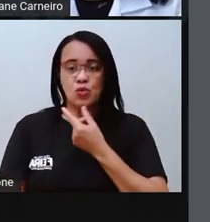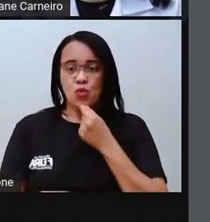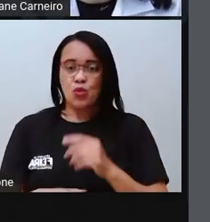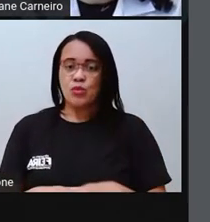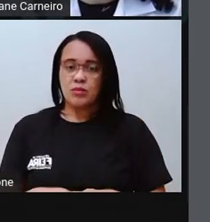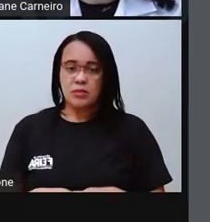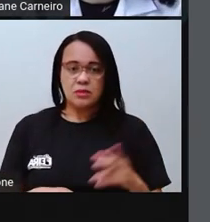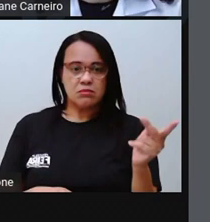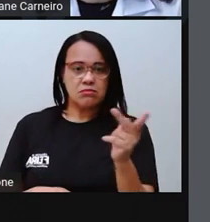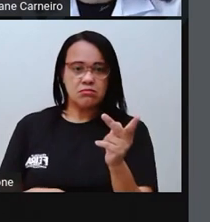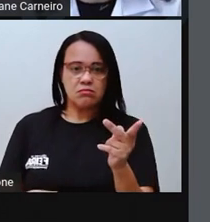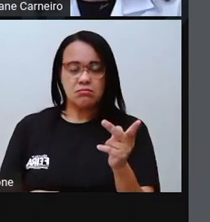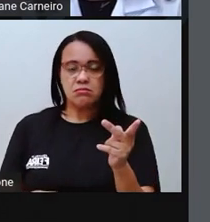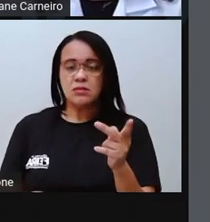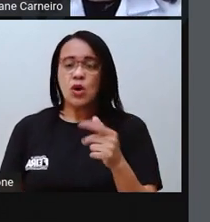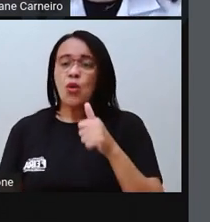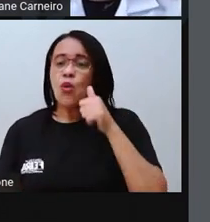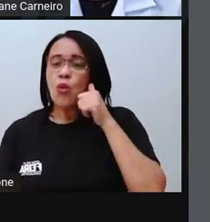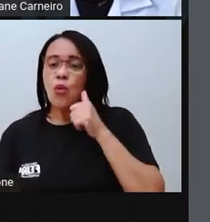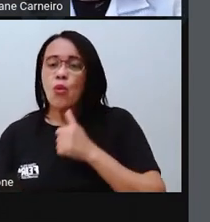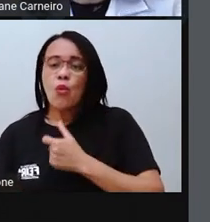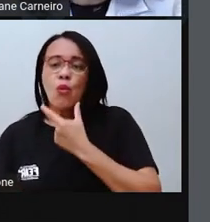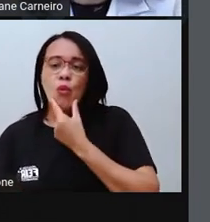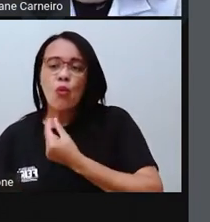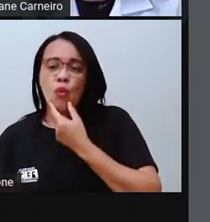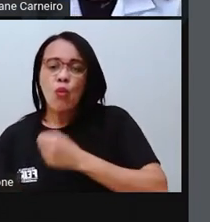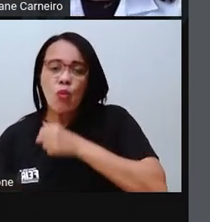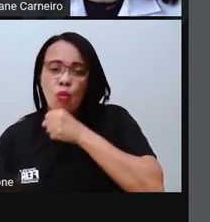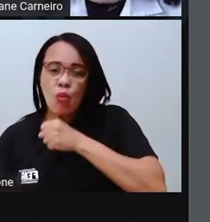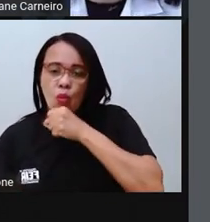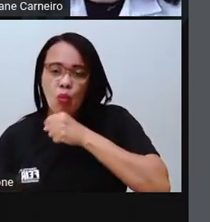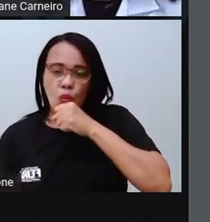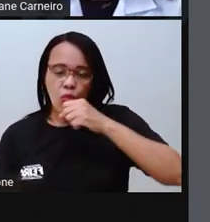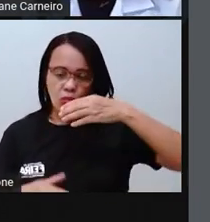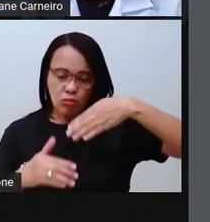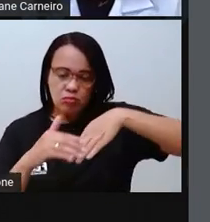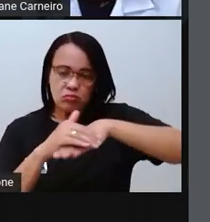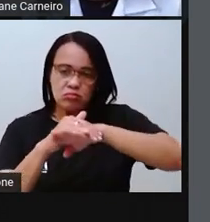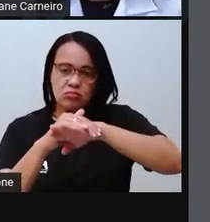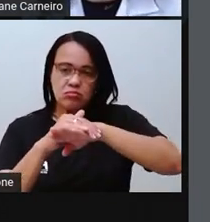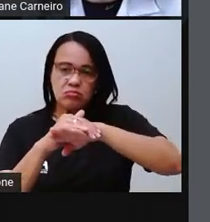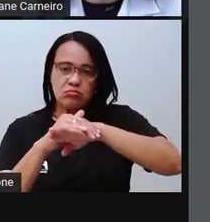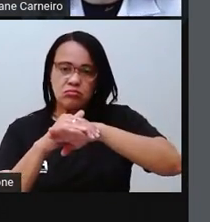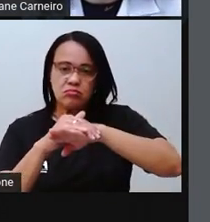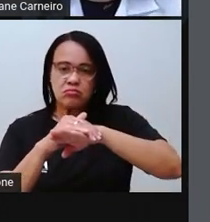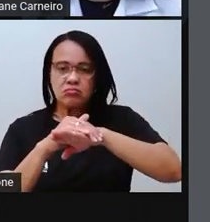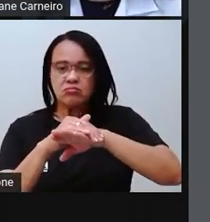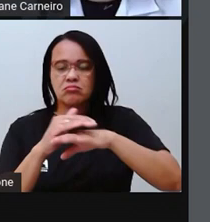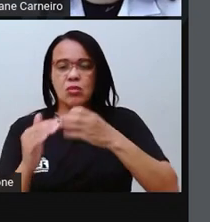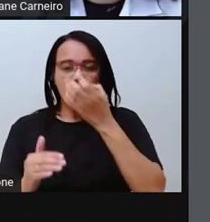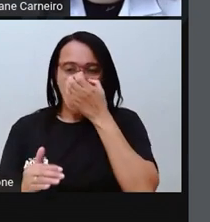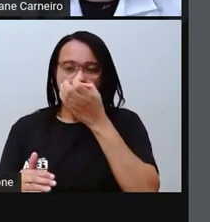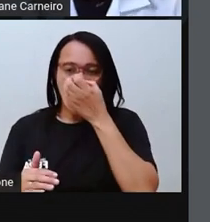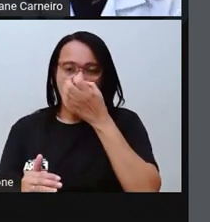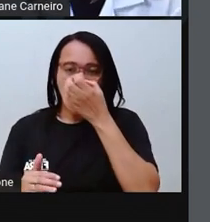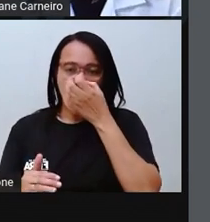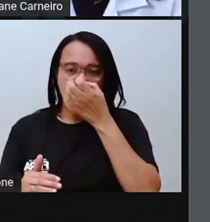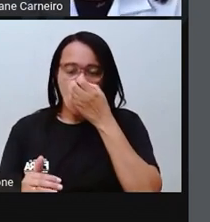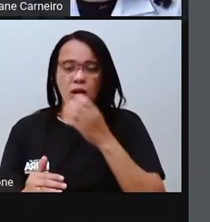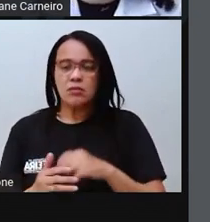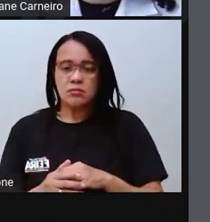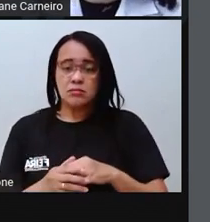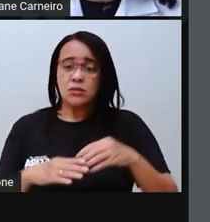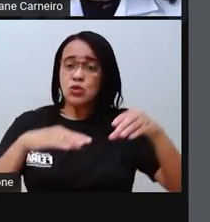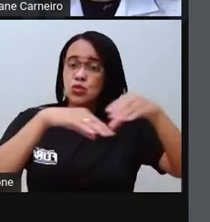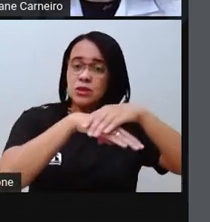Quando o velho vai e calça no velho pé, seu chinelo aperta dentro o fedelho. Au-au, late o